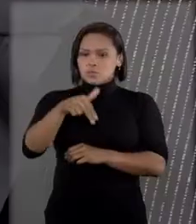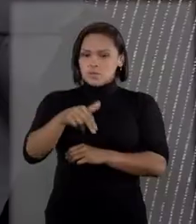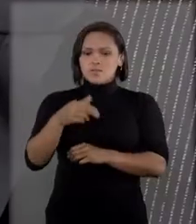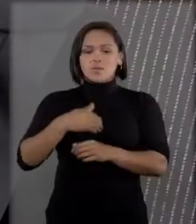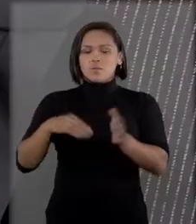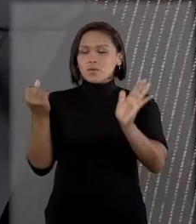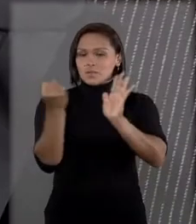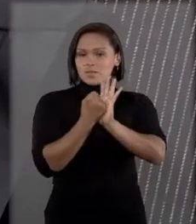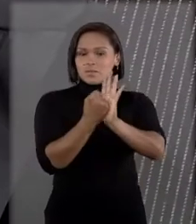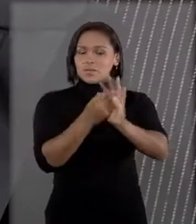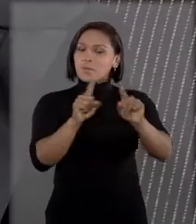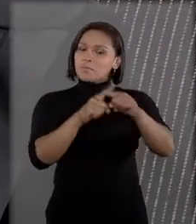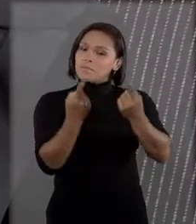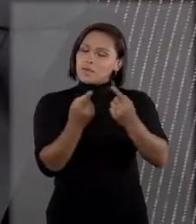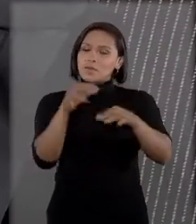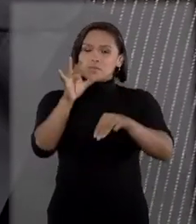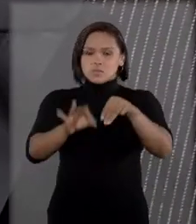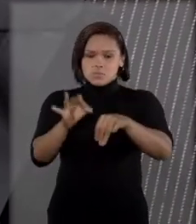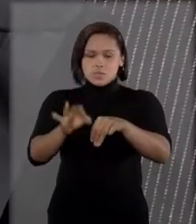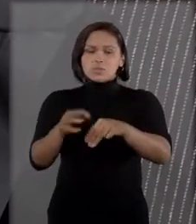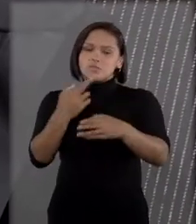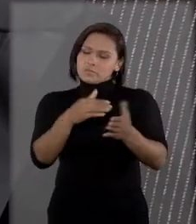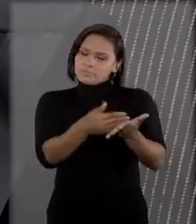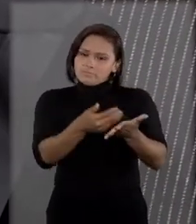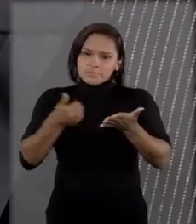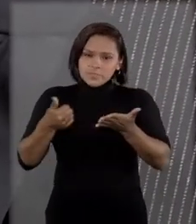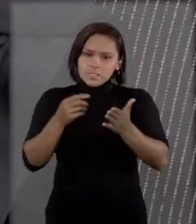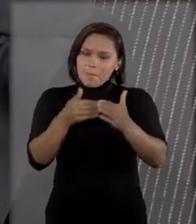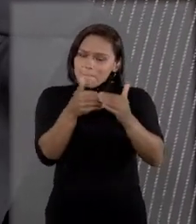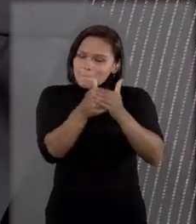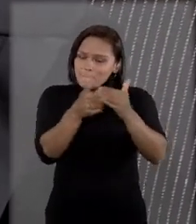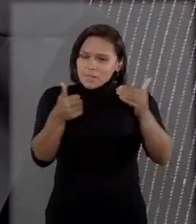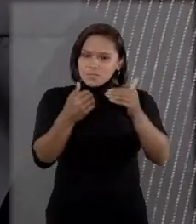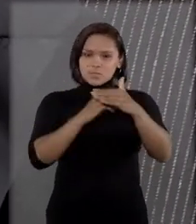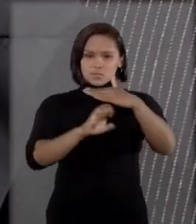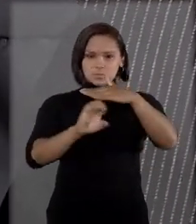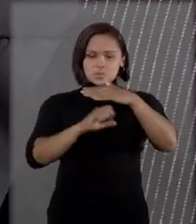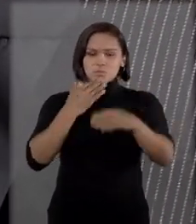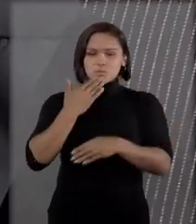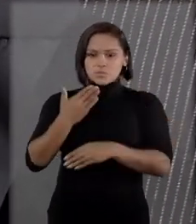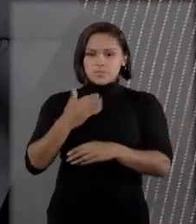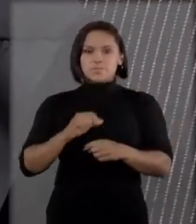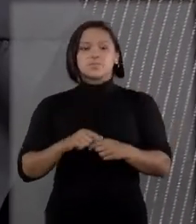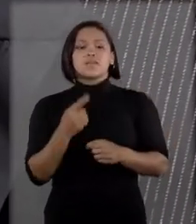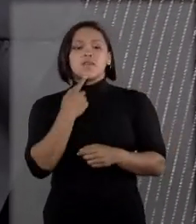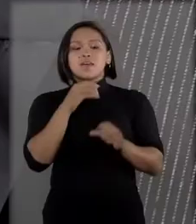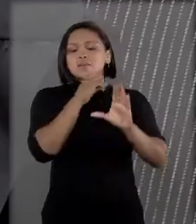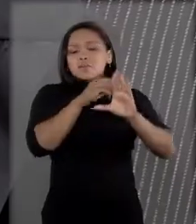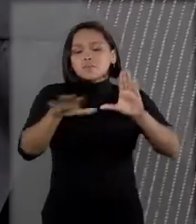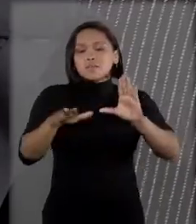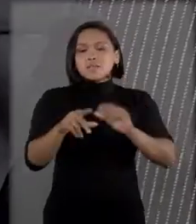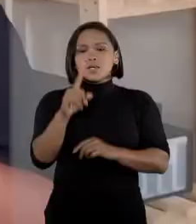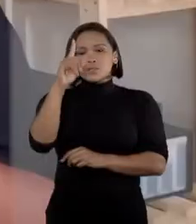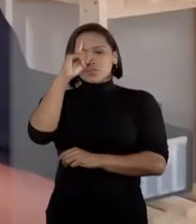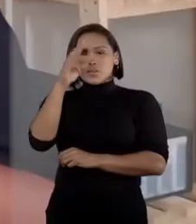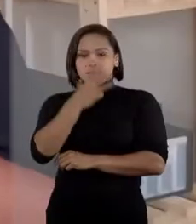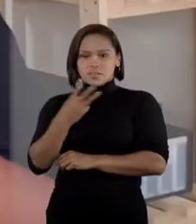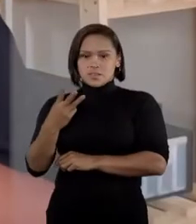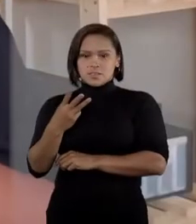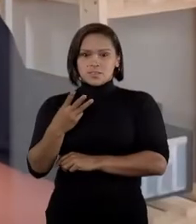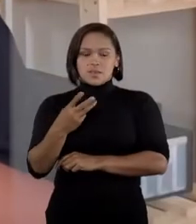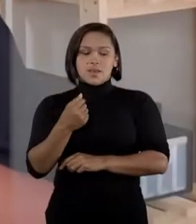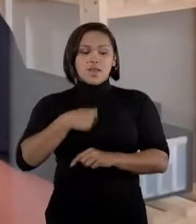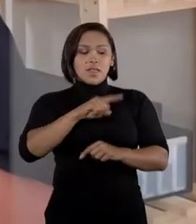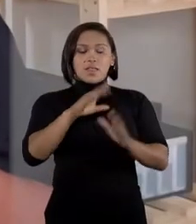e o ministro relator havia aceito parte do pedido da empresa. A decisão seria publicada no dia 3. Na